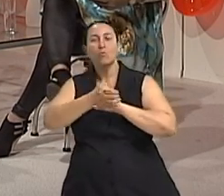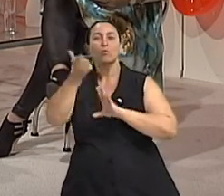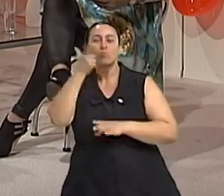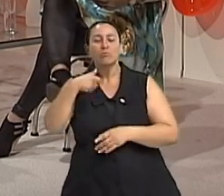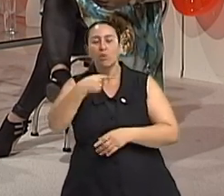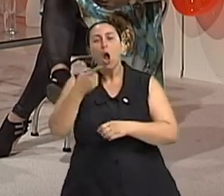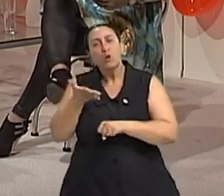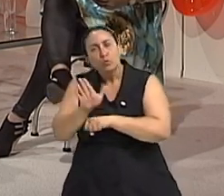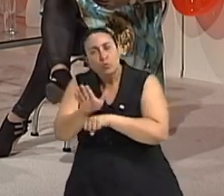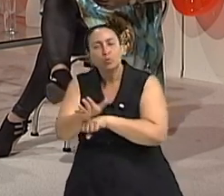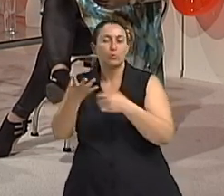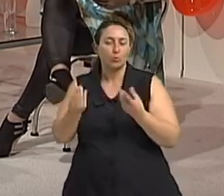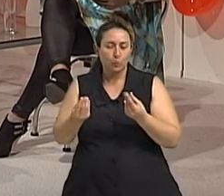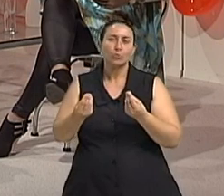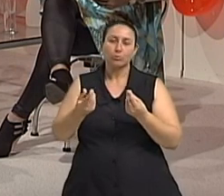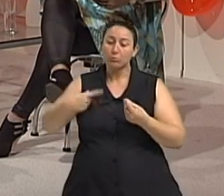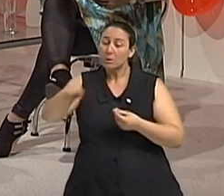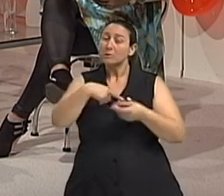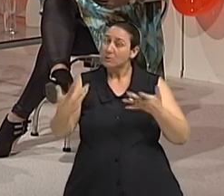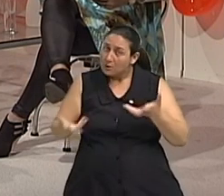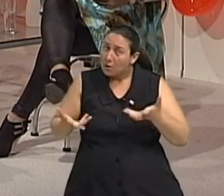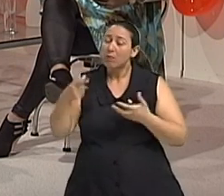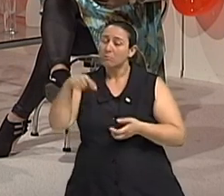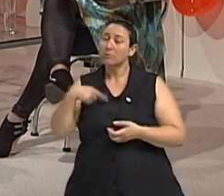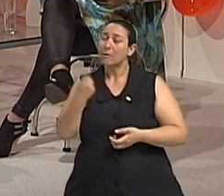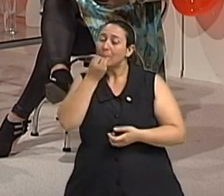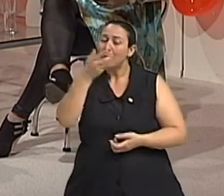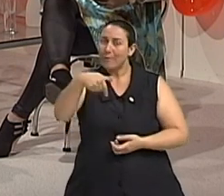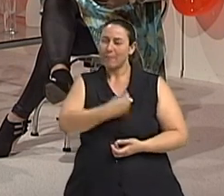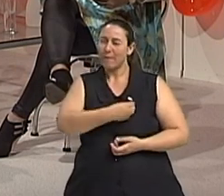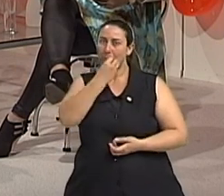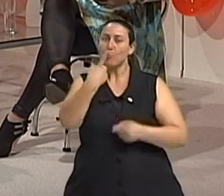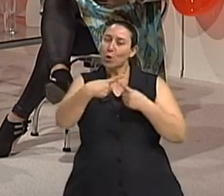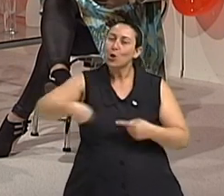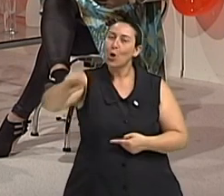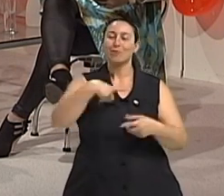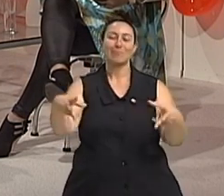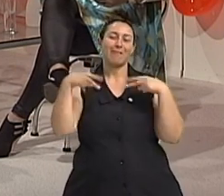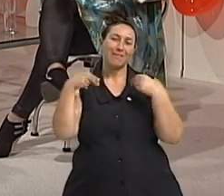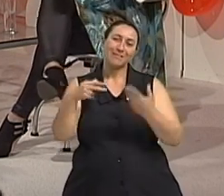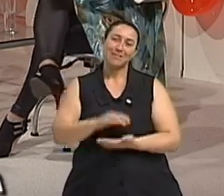realmente se ajuda mutuamente é isso que a gente quer aqui no Viva Bem e Viva Bem porque a gente vê